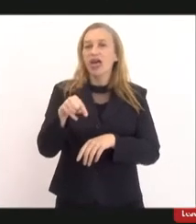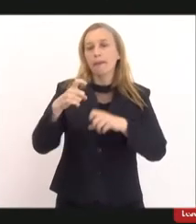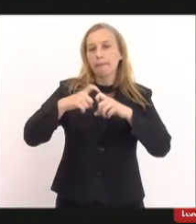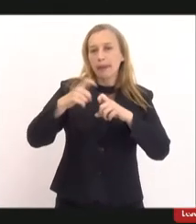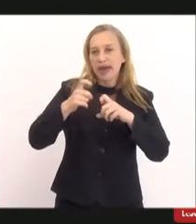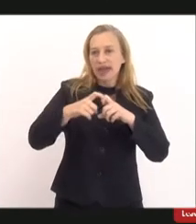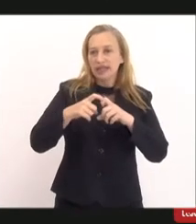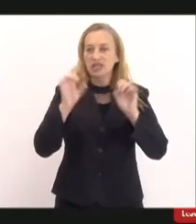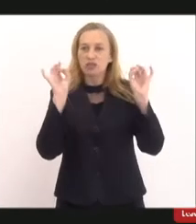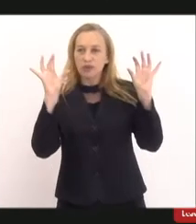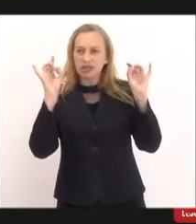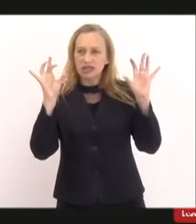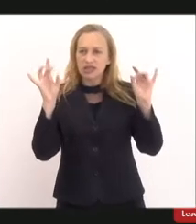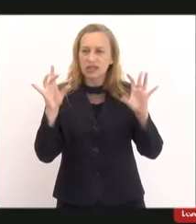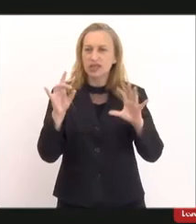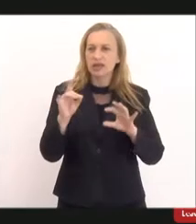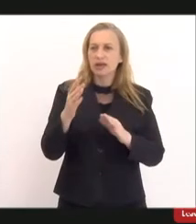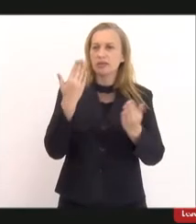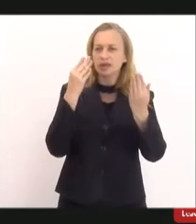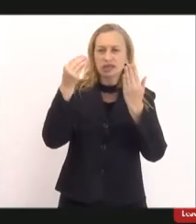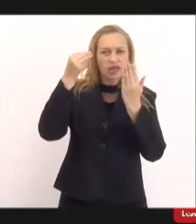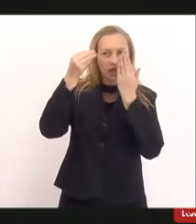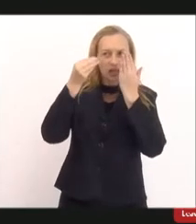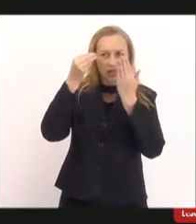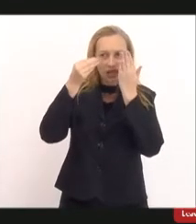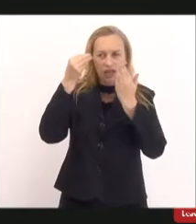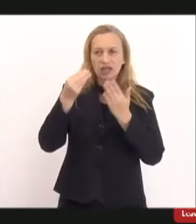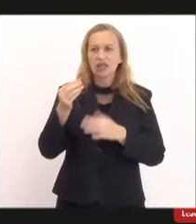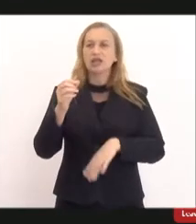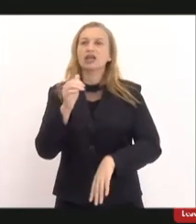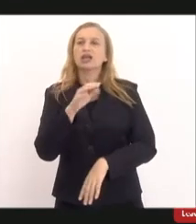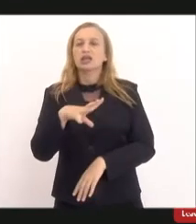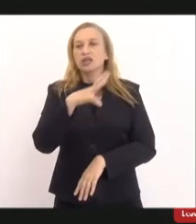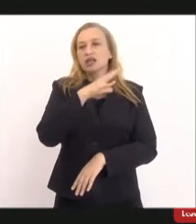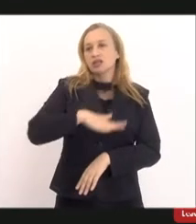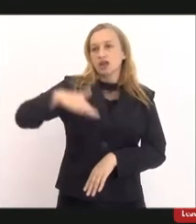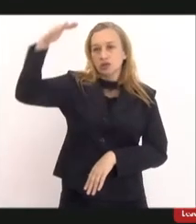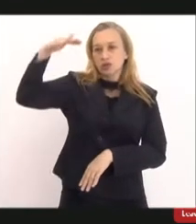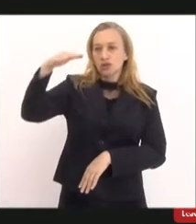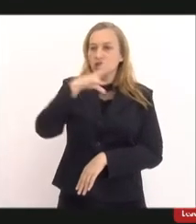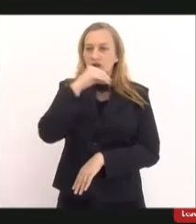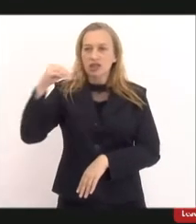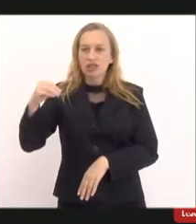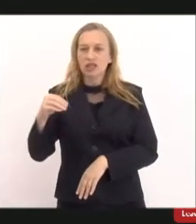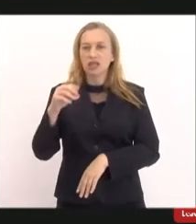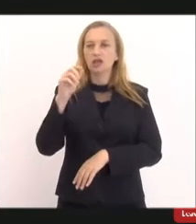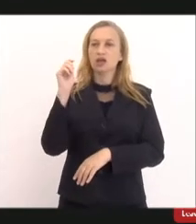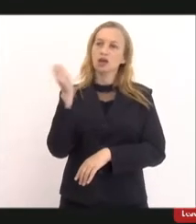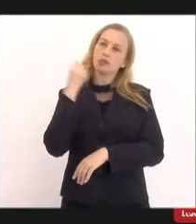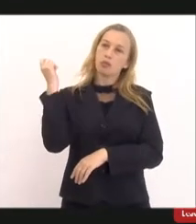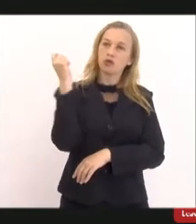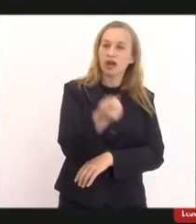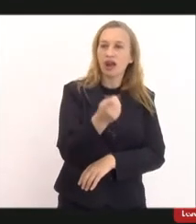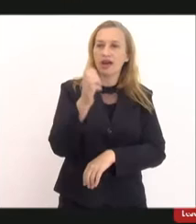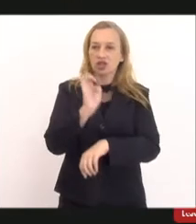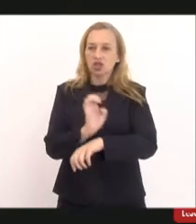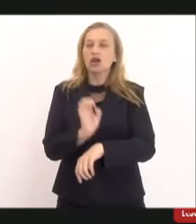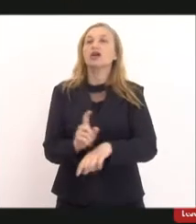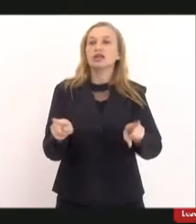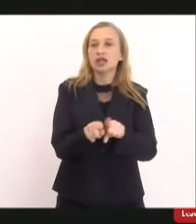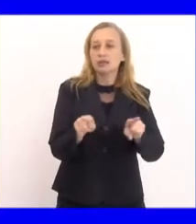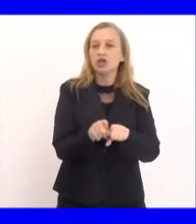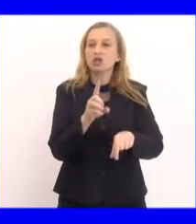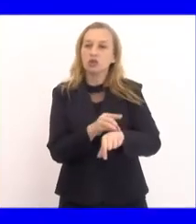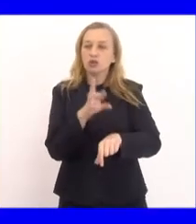ela é médica e especialista em psiquiatria para adultos, adolescentes e infância do Hospital de Clínicas de Porto Alegre. Também convidamos a doutora